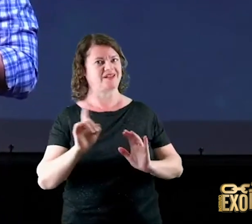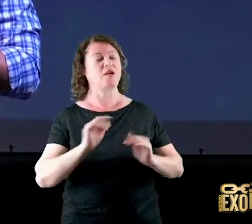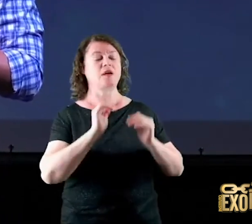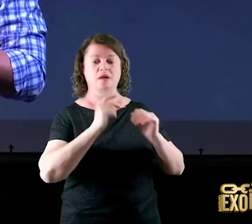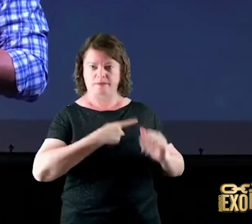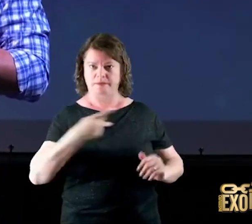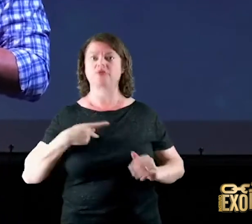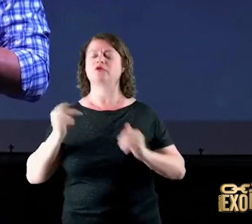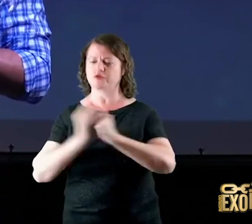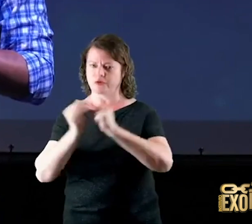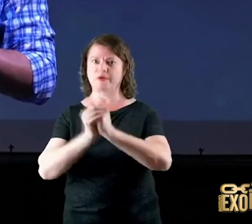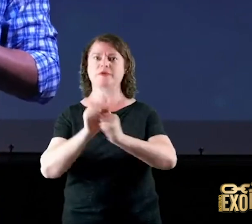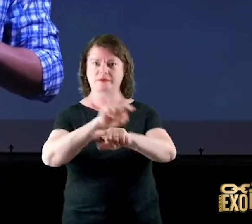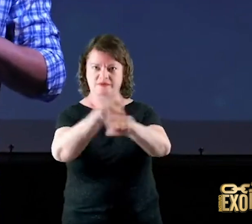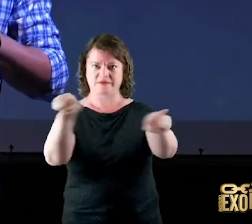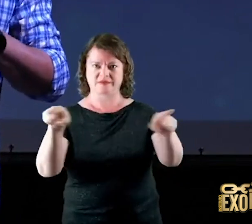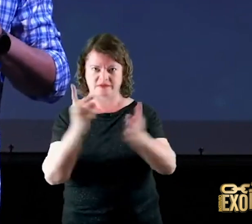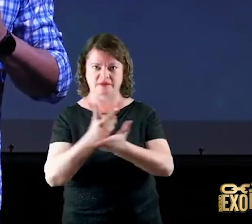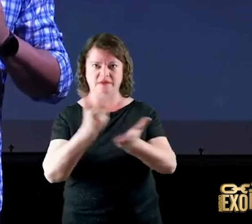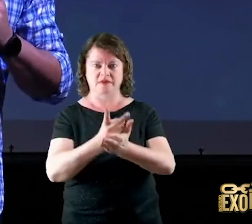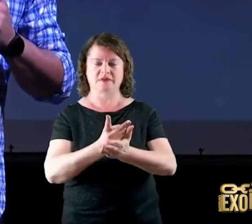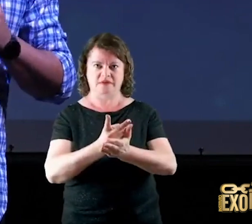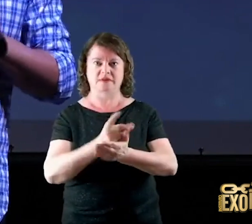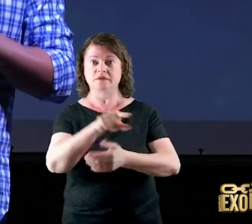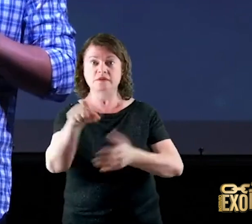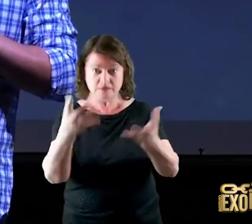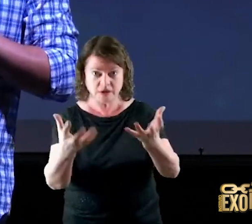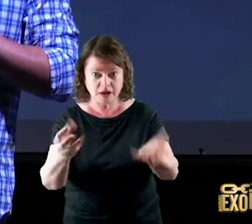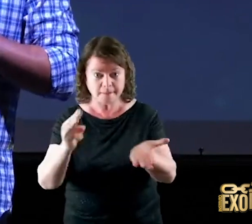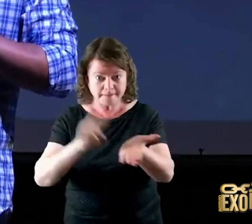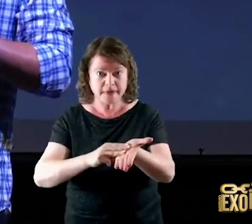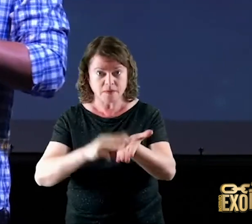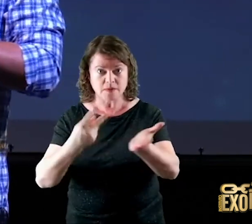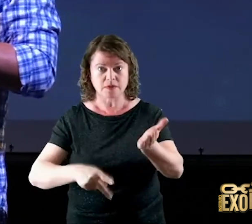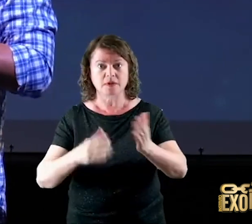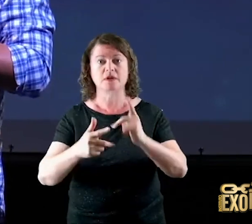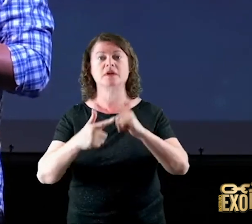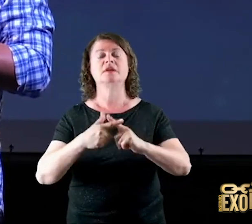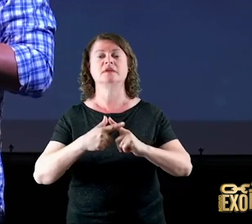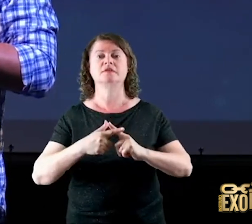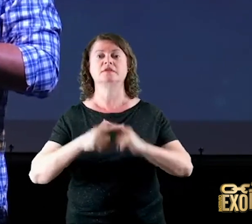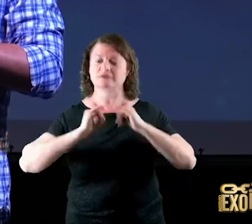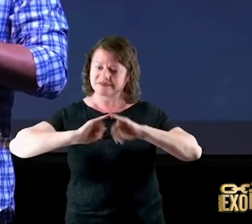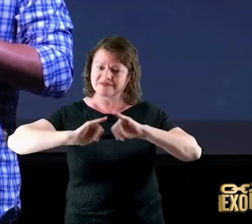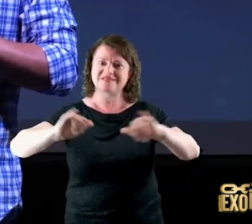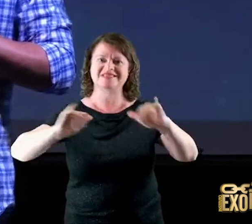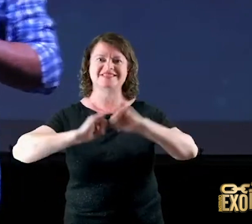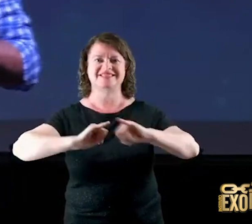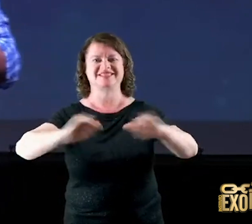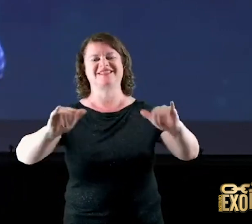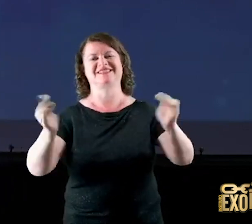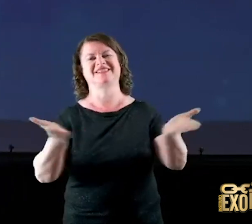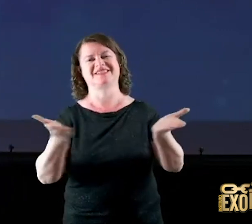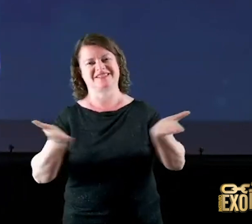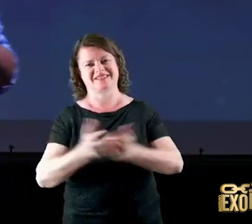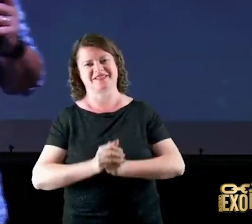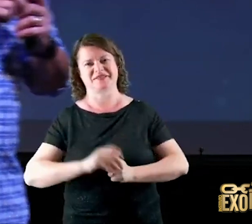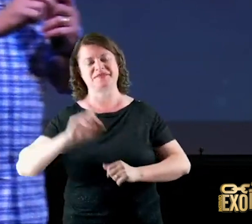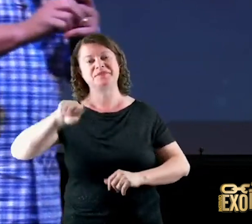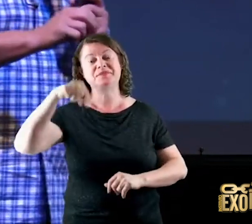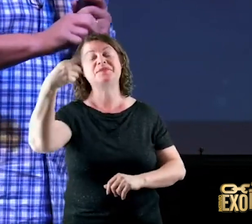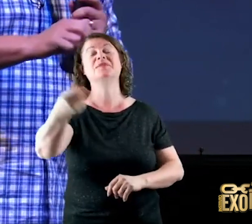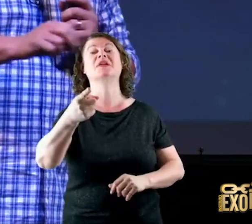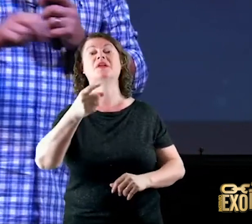igreja a hora é agora procure nós estamos dando assim os últimos avisos para que você saiba disso próximo